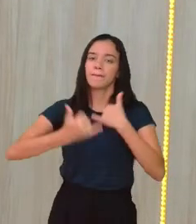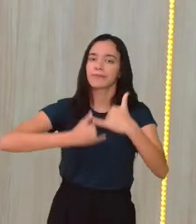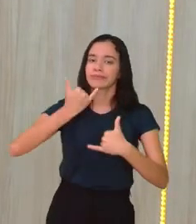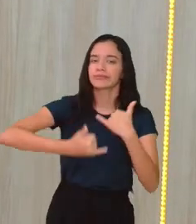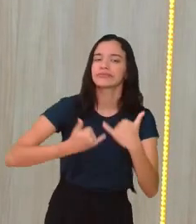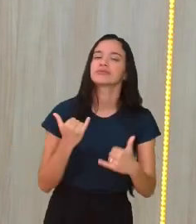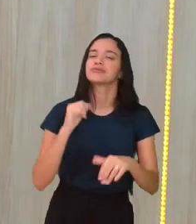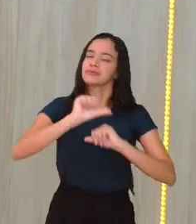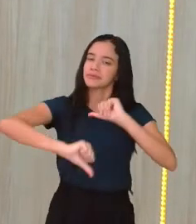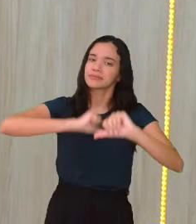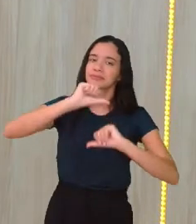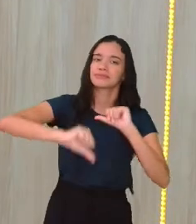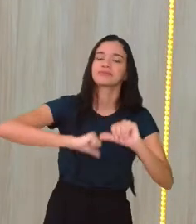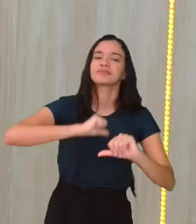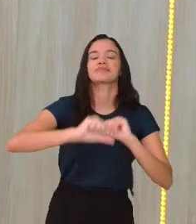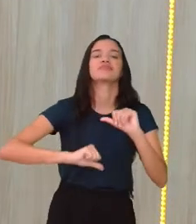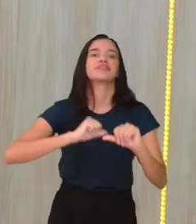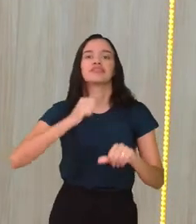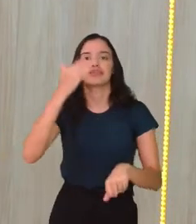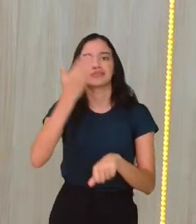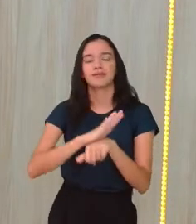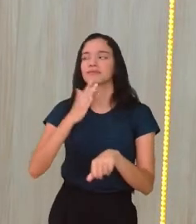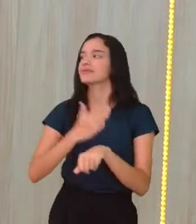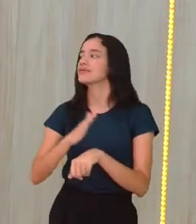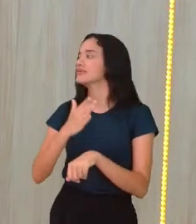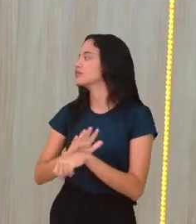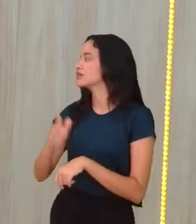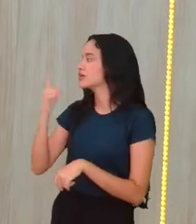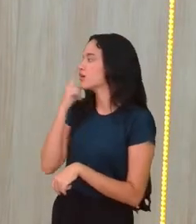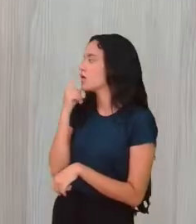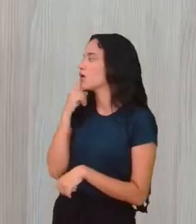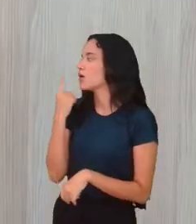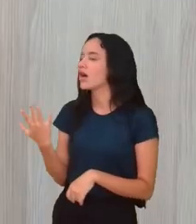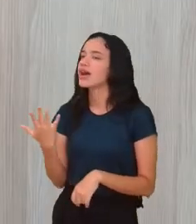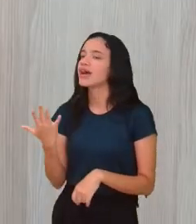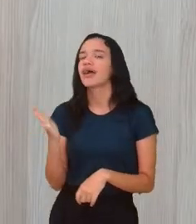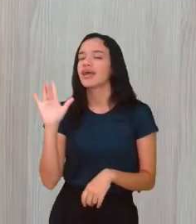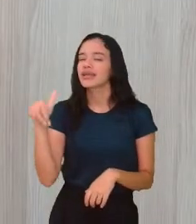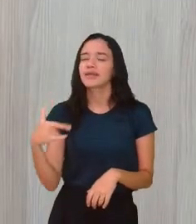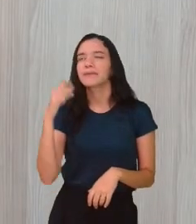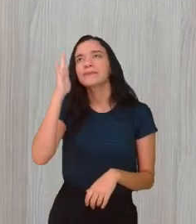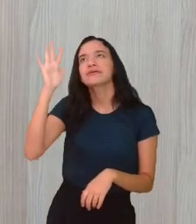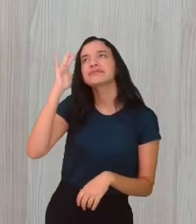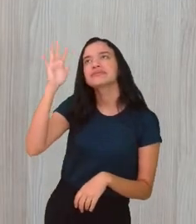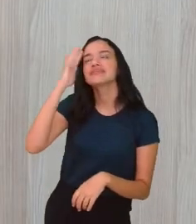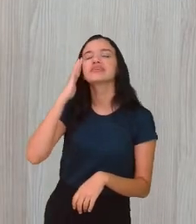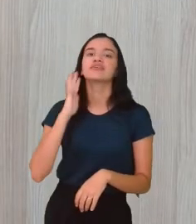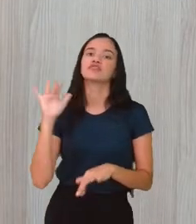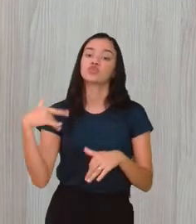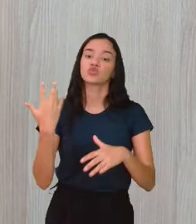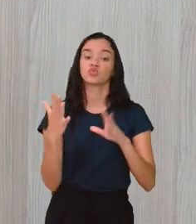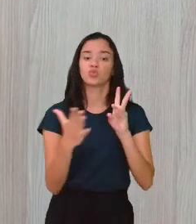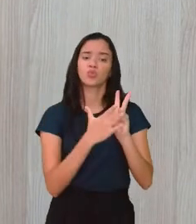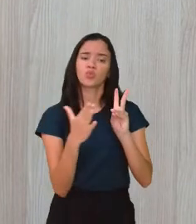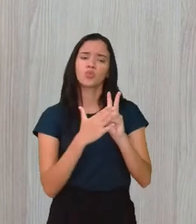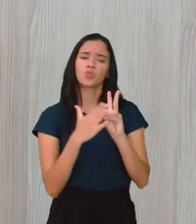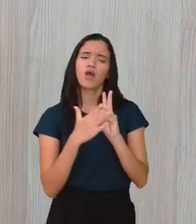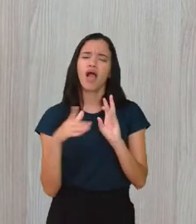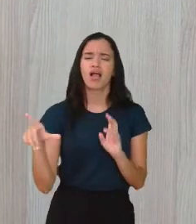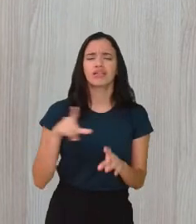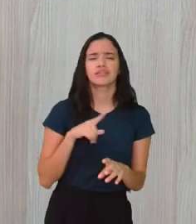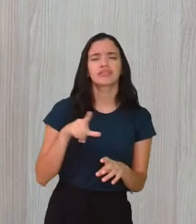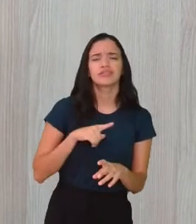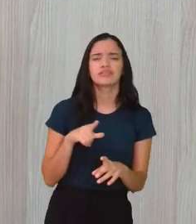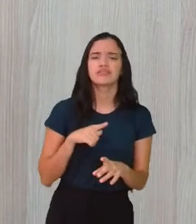modificar, vamos alterar isso aí, essa prática. Diga lá, professora. Olha, quem imaginava, né, professor, que os povos indígenas já tivessem